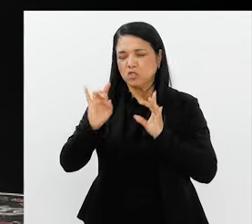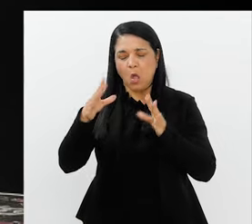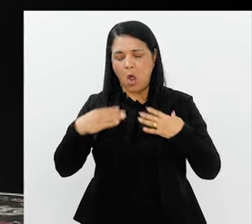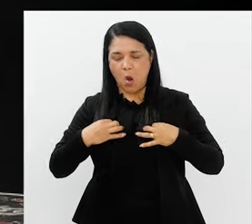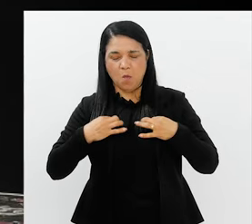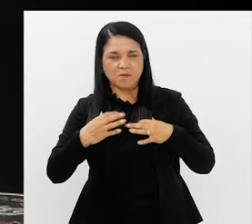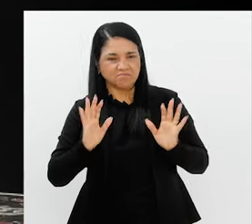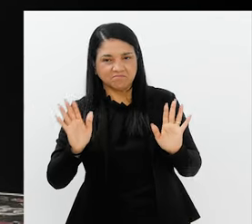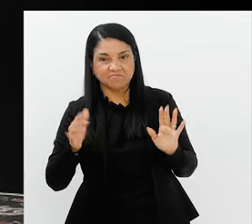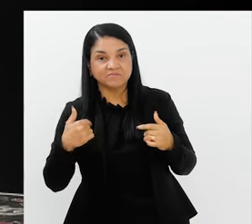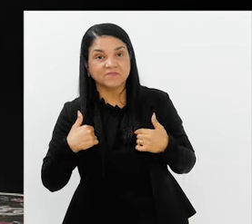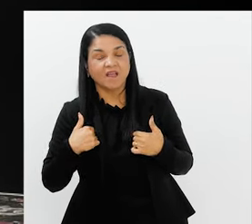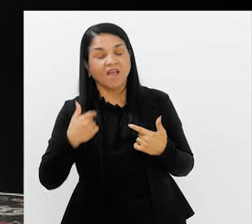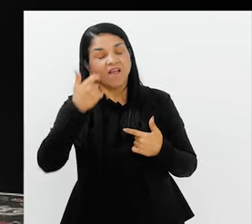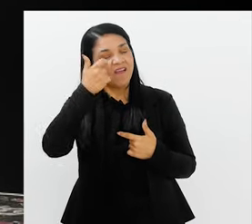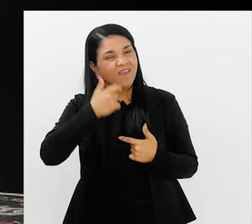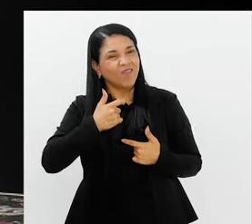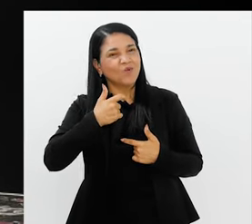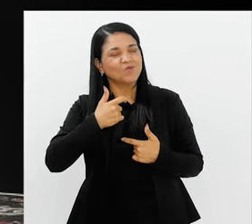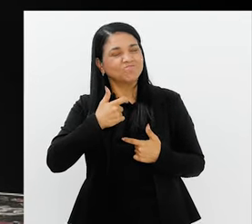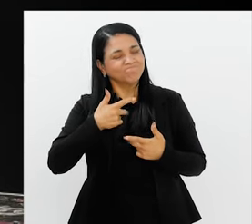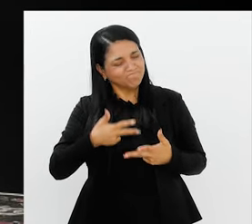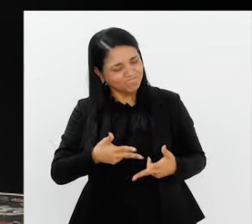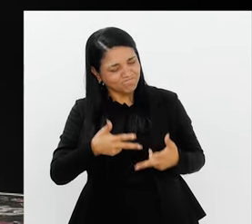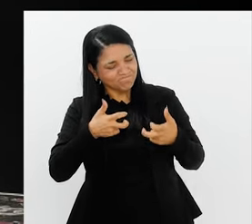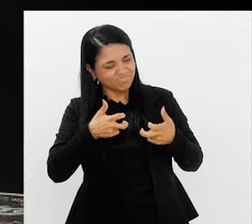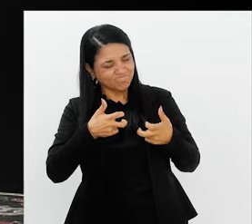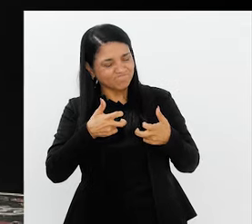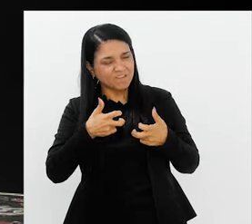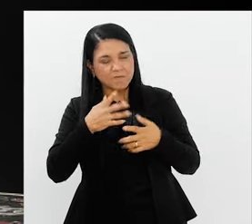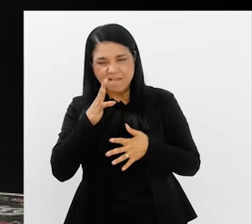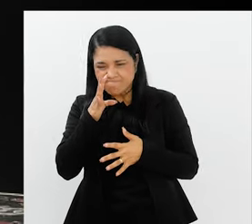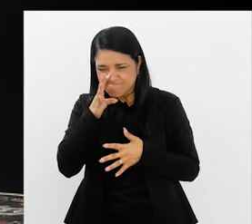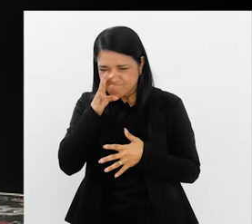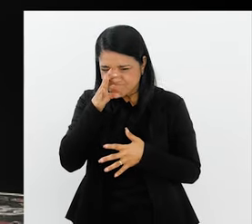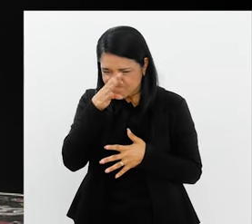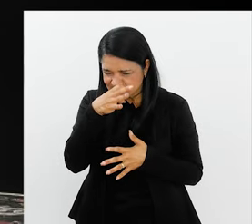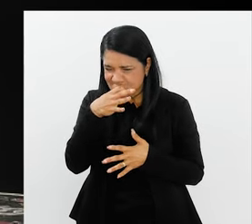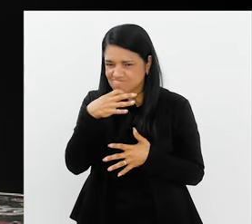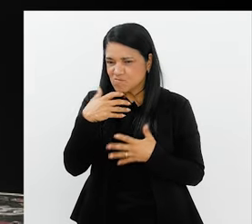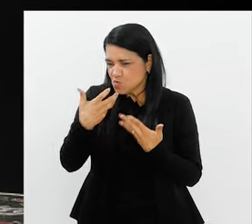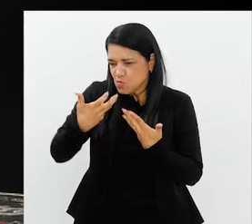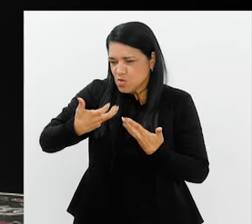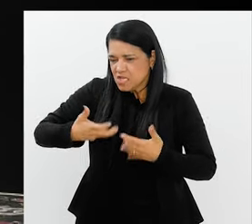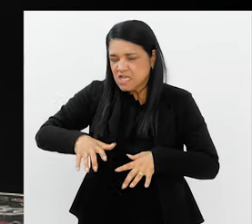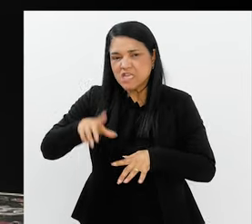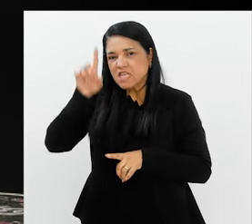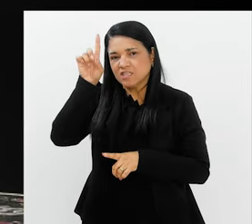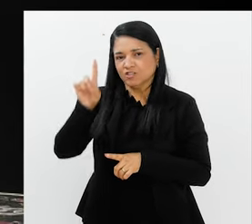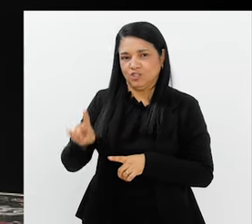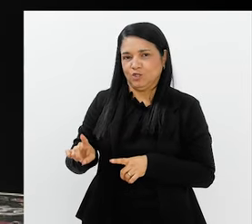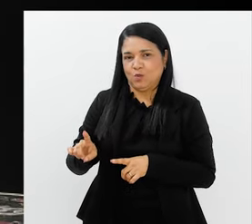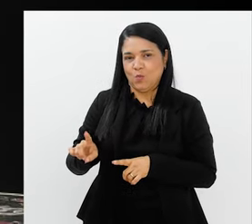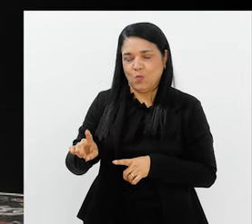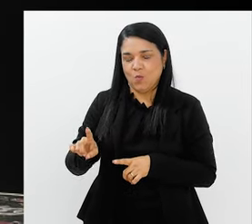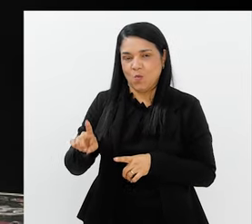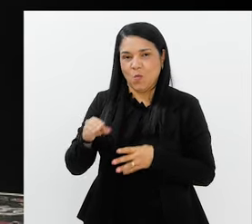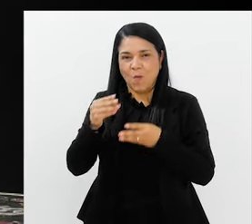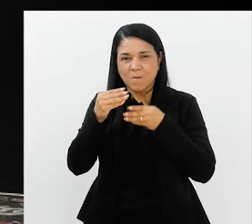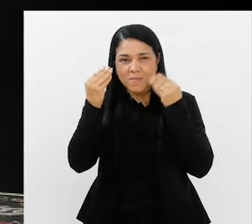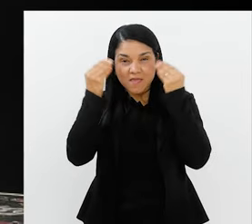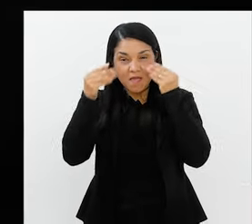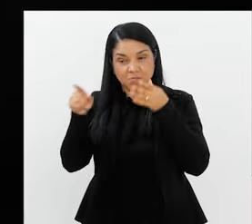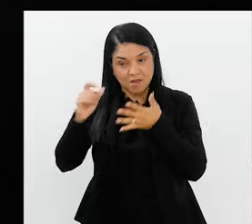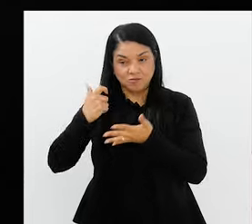roupa, só a roupa, só a roupa. Então eu reparava uma certa resistência, né, dos dirigentes, que são os órgãos que